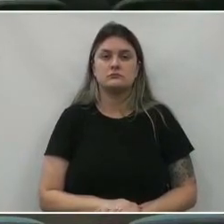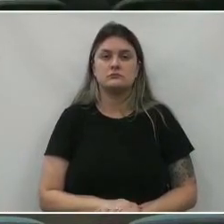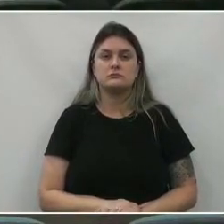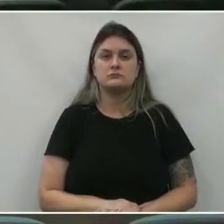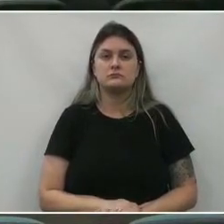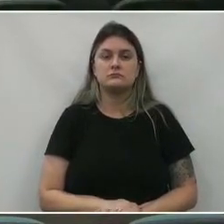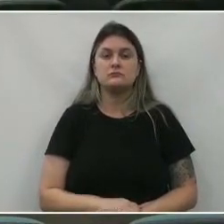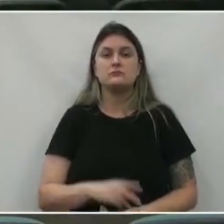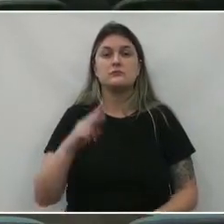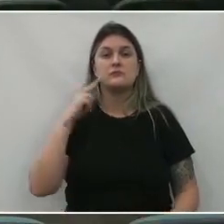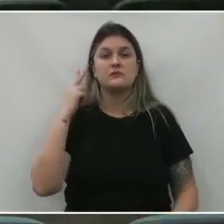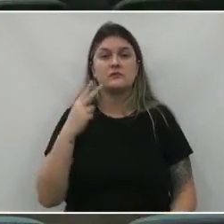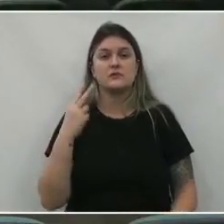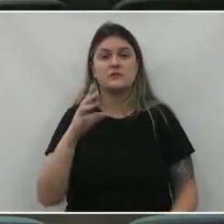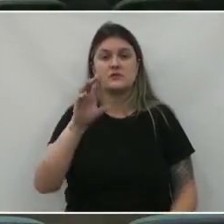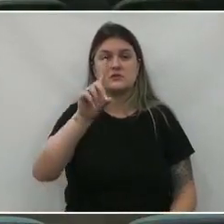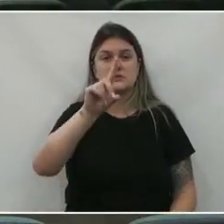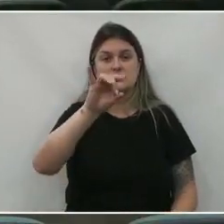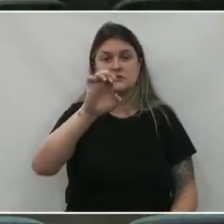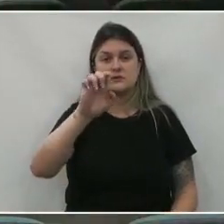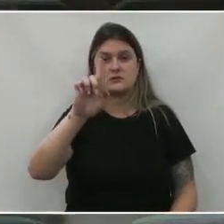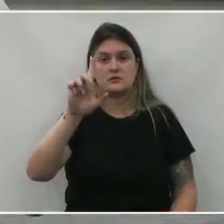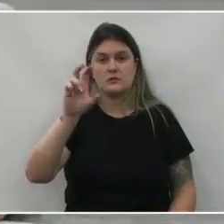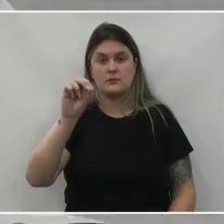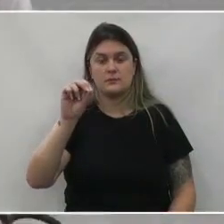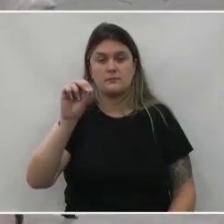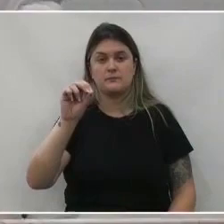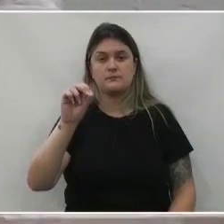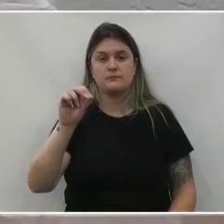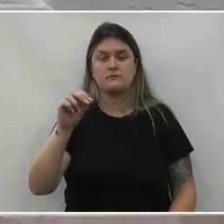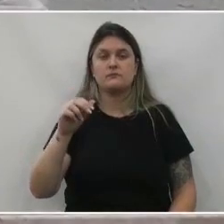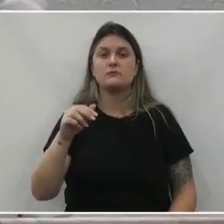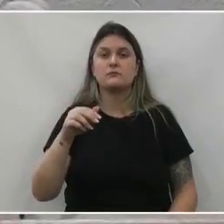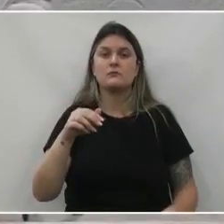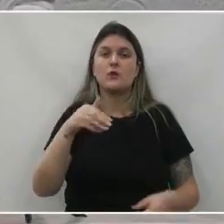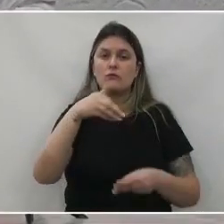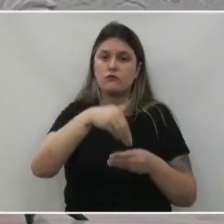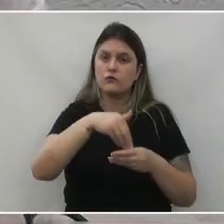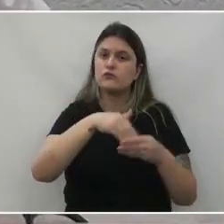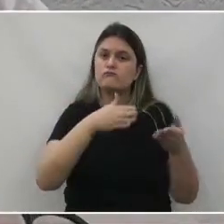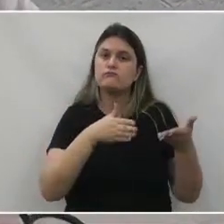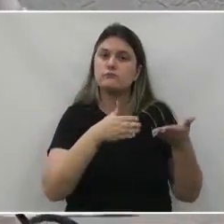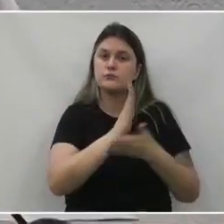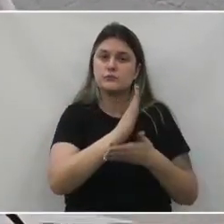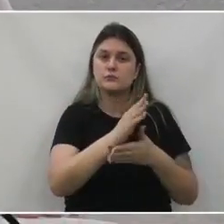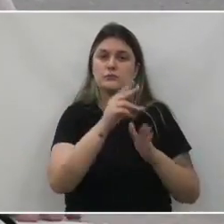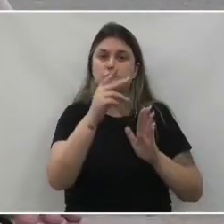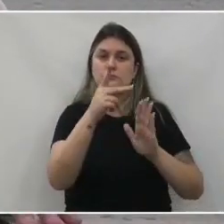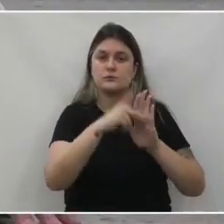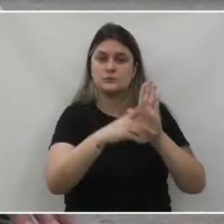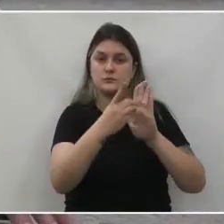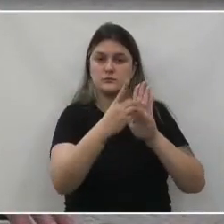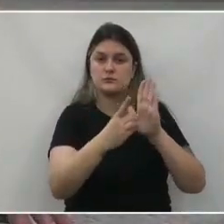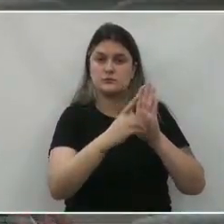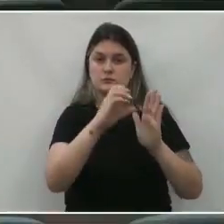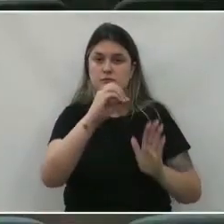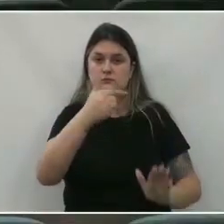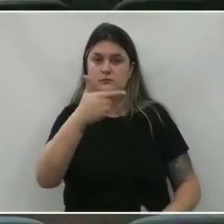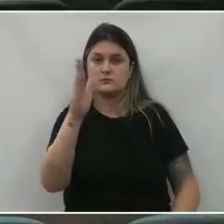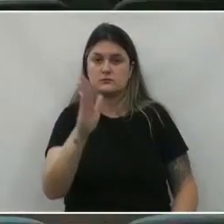vereador Diego Diego dos santos favorável ao projeto de decreto número 2 barra 2020